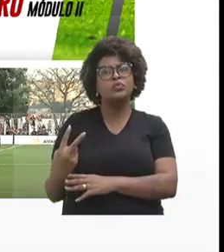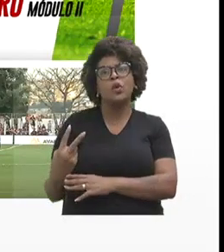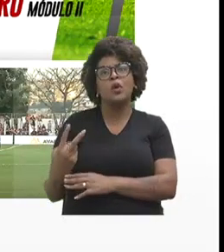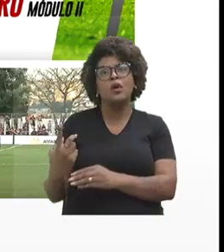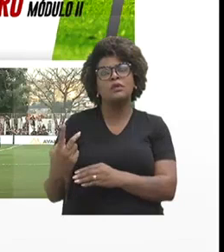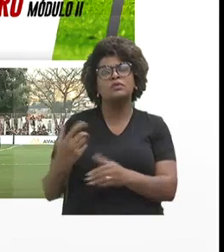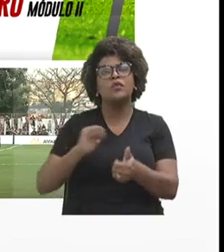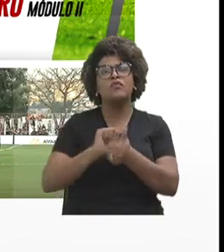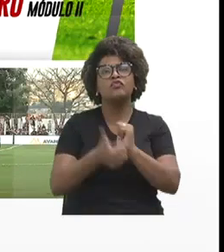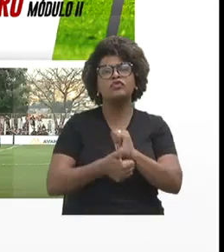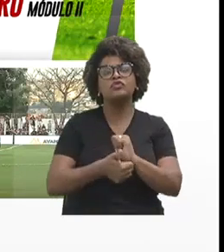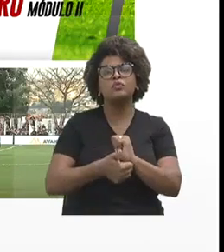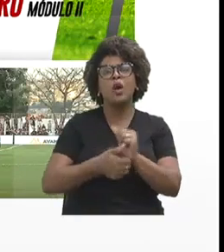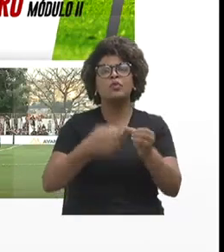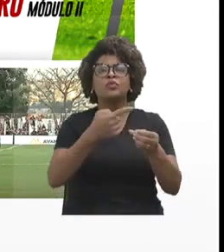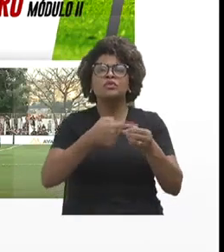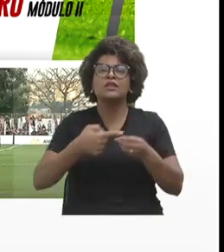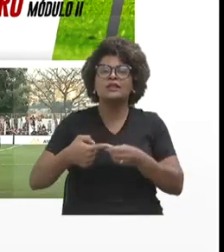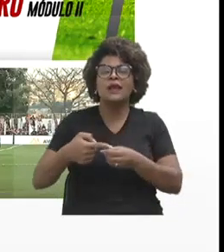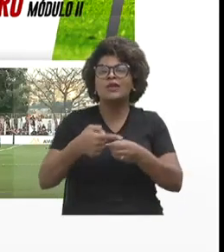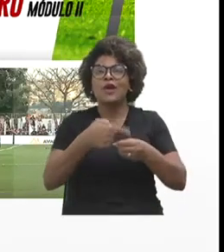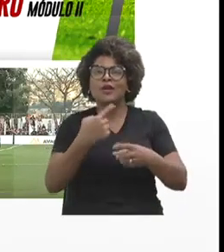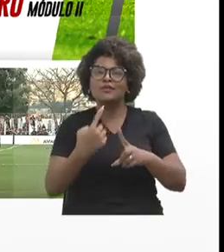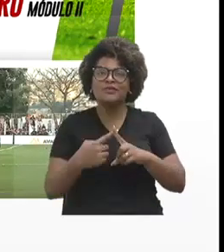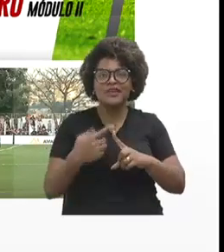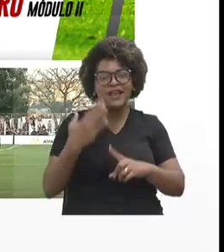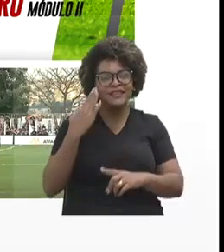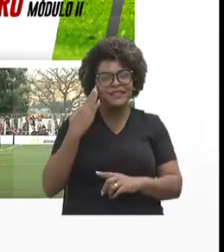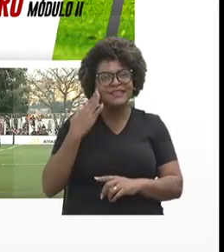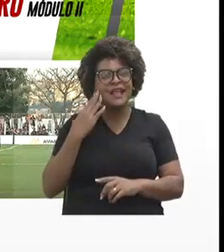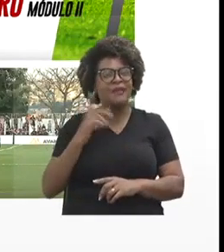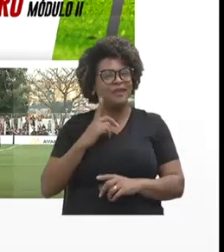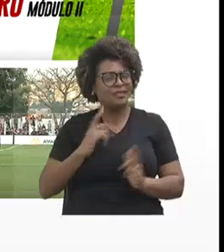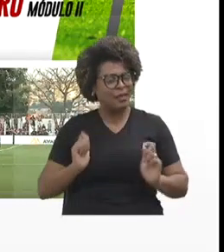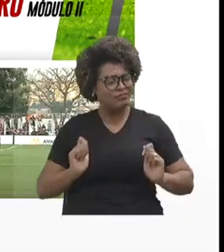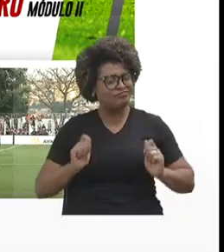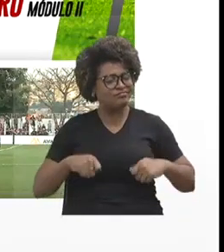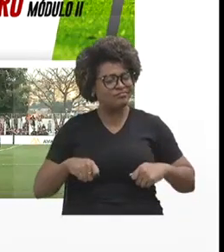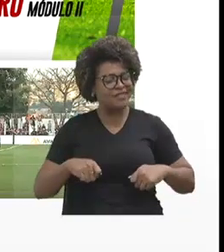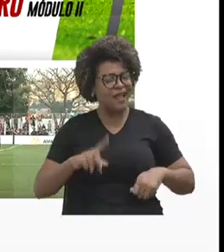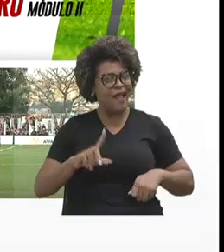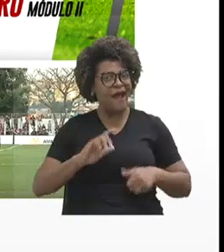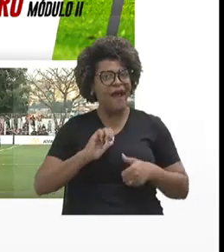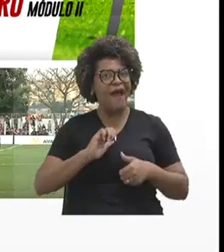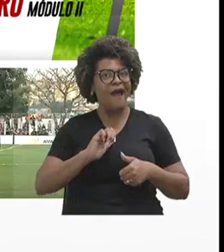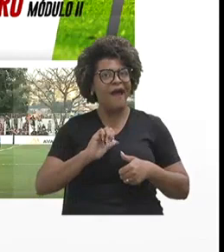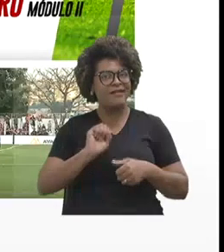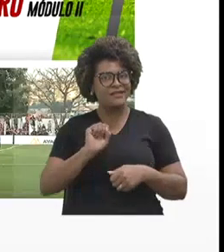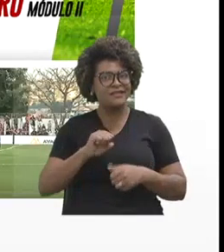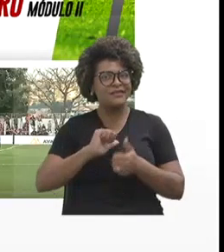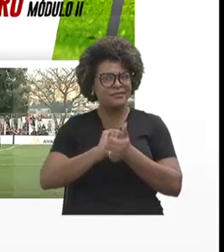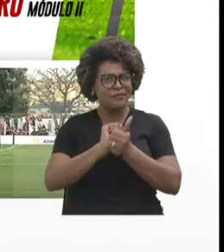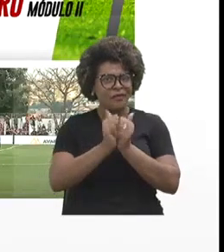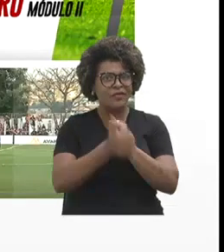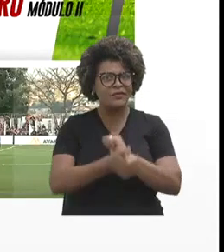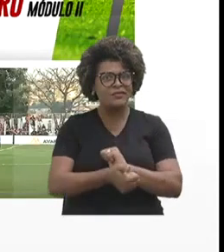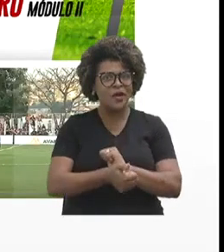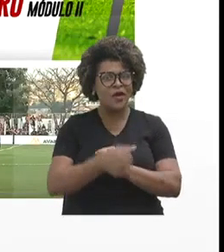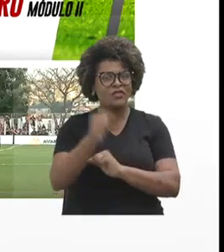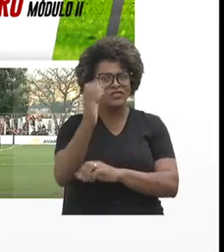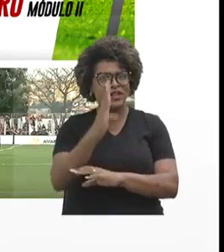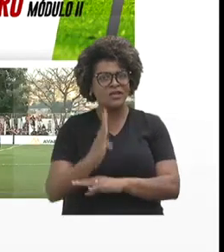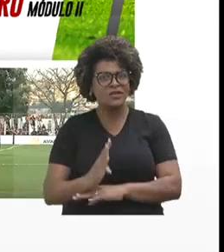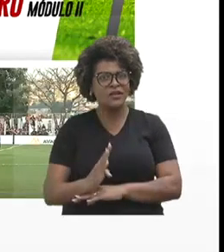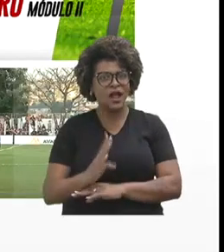E sabendo da capilaridade, da potencialidade do futebol, como um esporte nacional, a gente